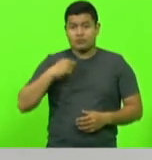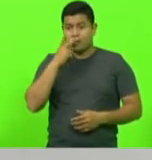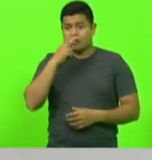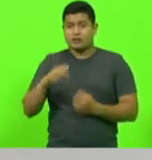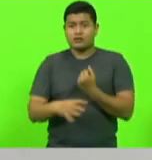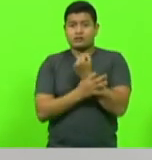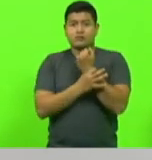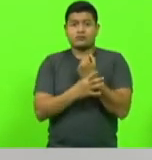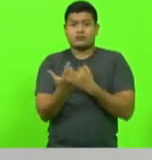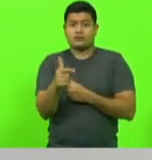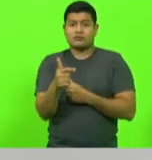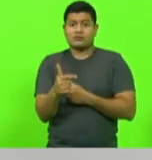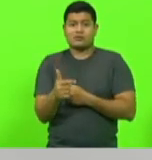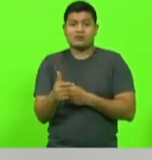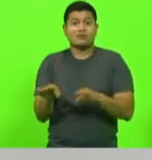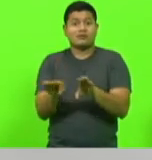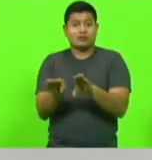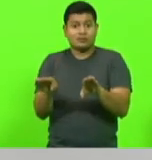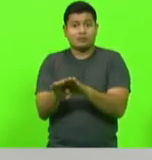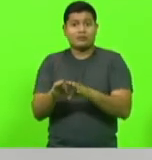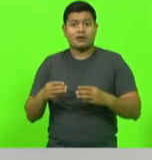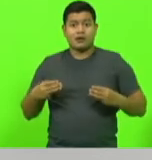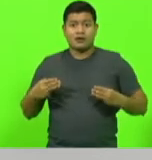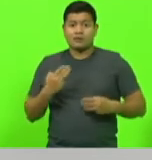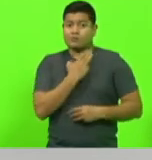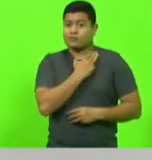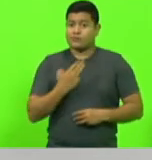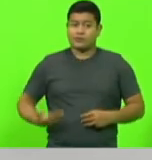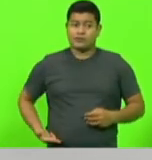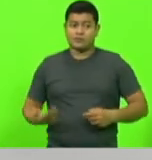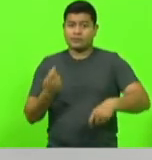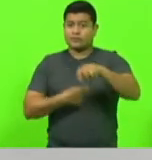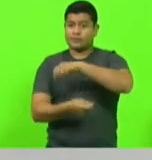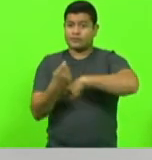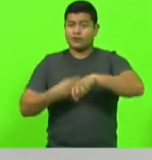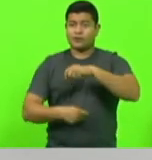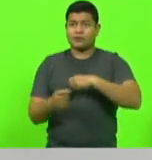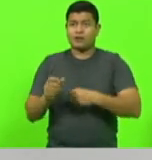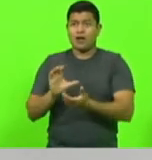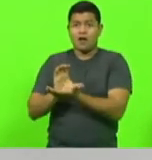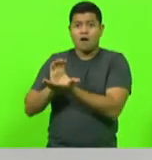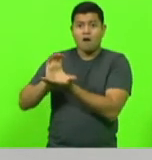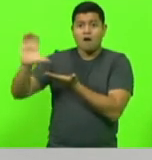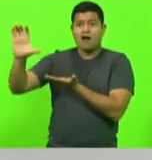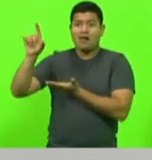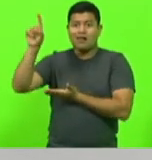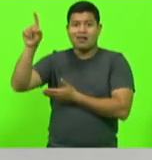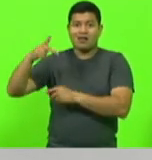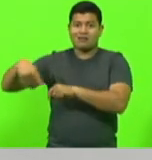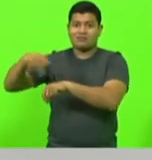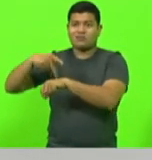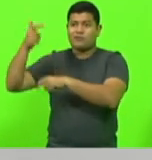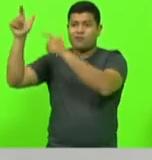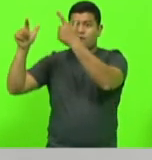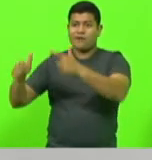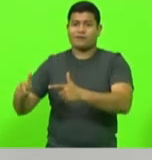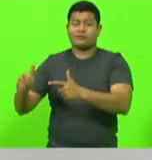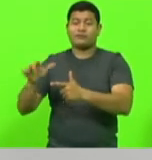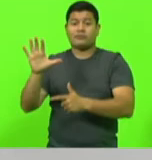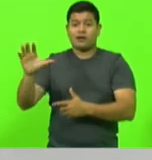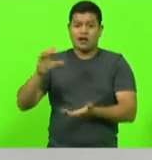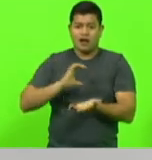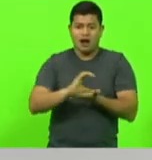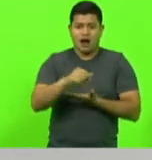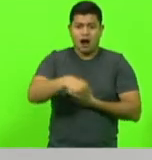o Paulo Guedes, que é ministro da economia brasileira, investe lá fora ao invés de investir no Brasil. Ele já é o grande propagandista de que